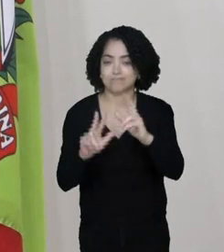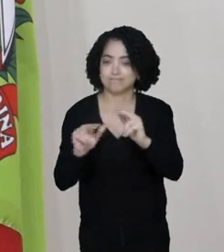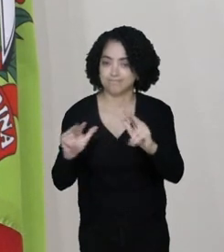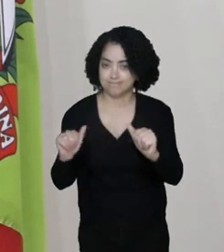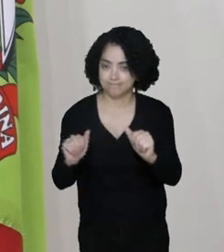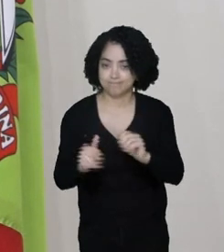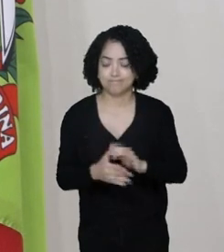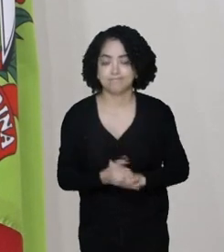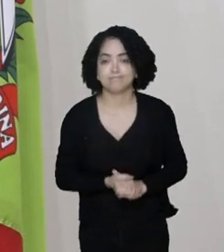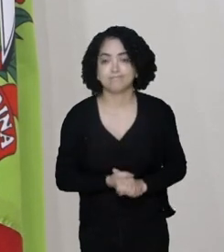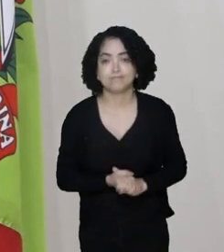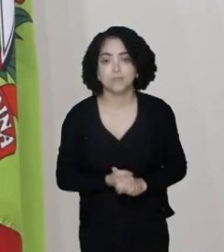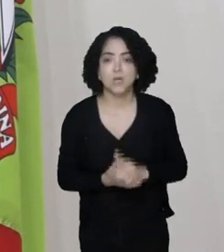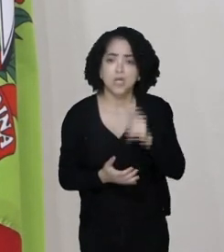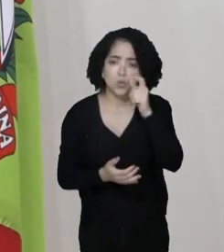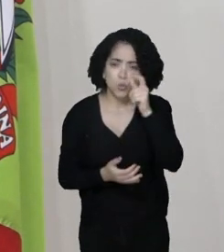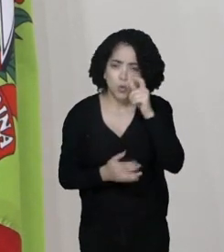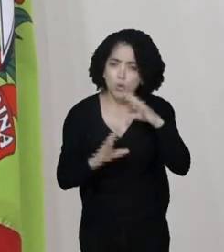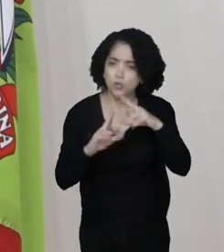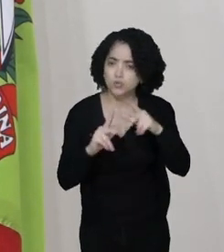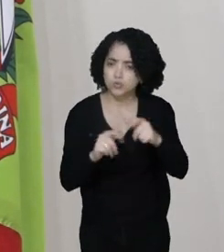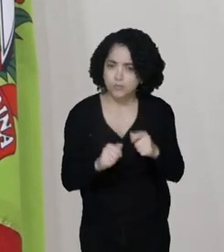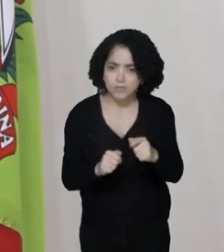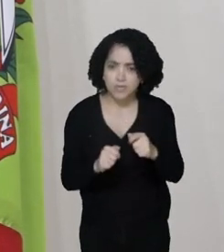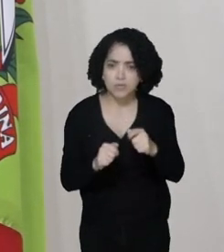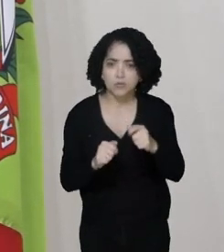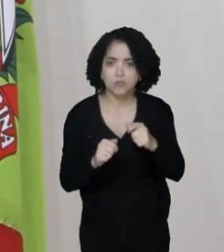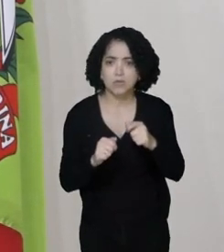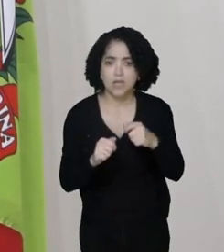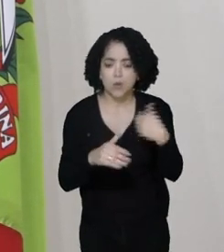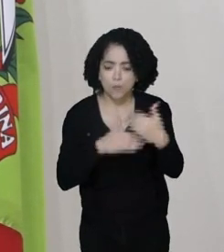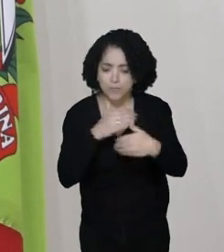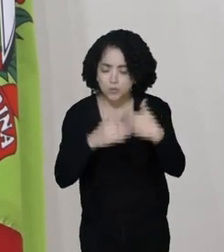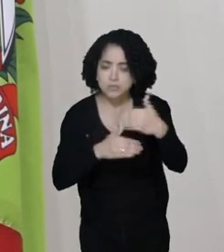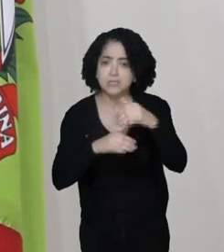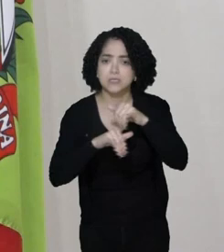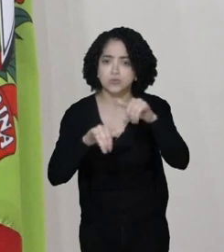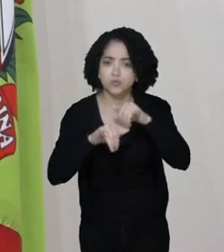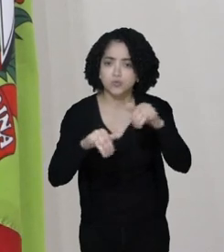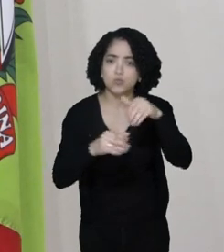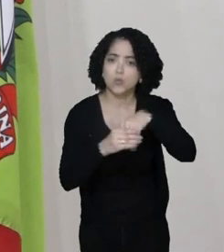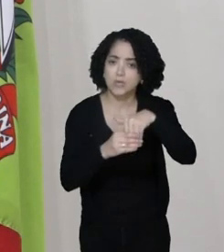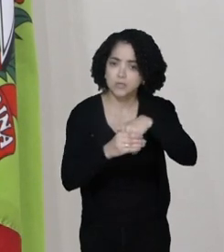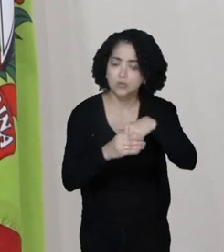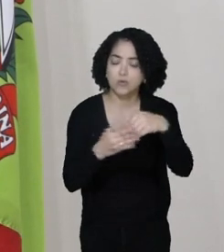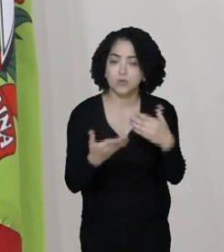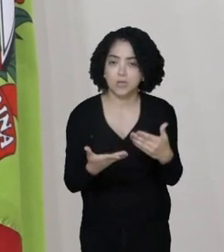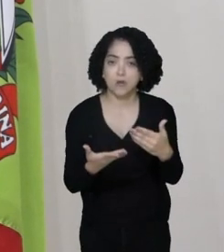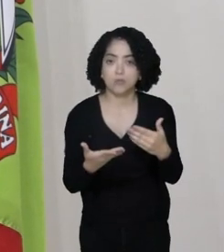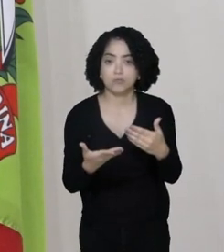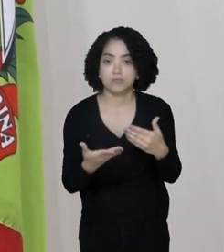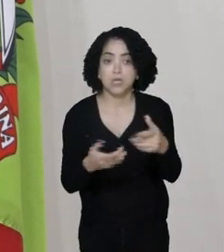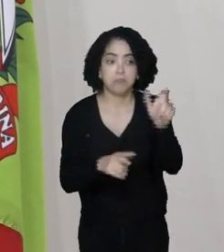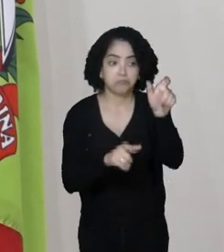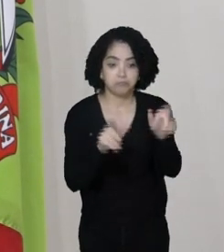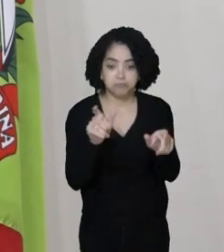Está todo mundo acompanhando o processo eleitoral. E ambos os candidatos